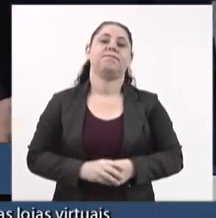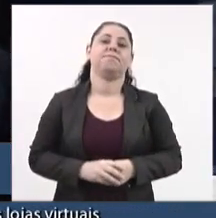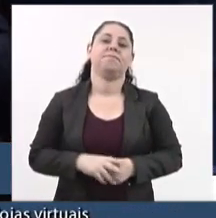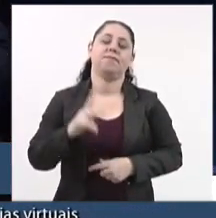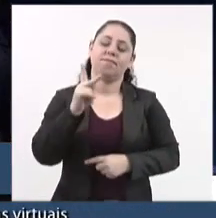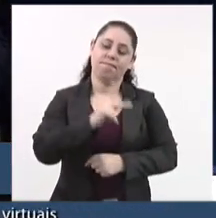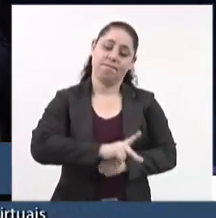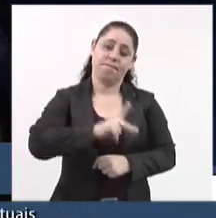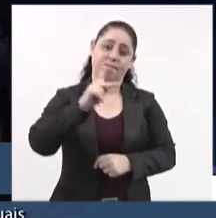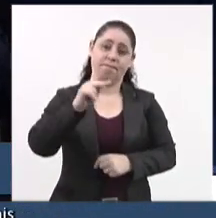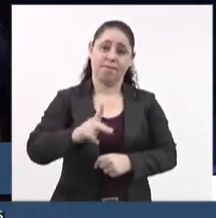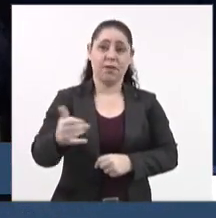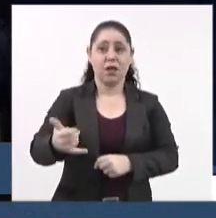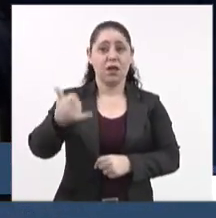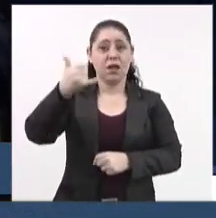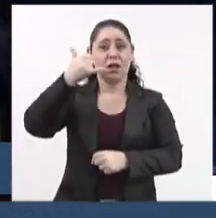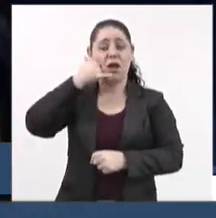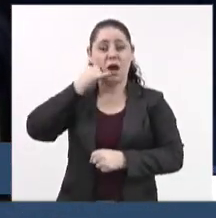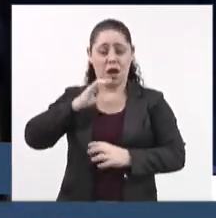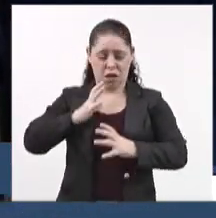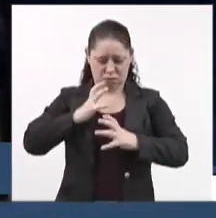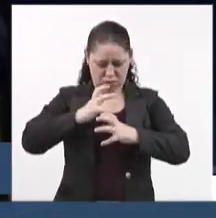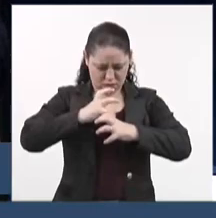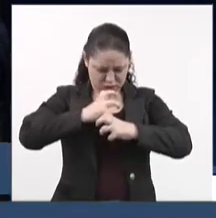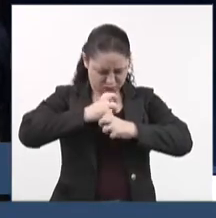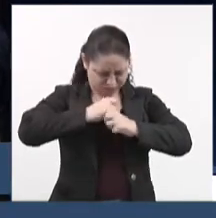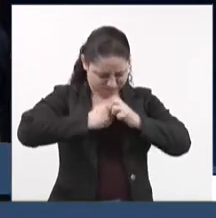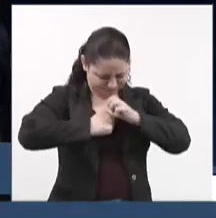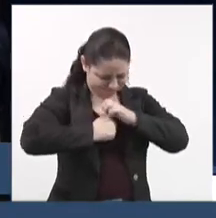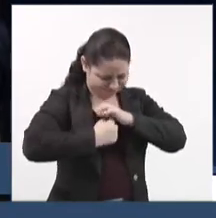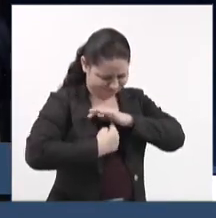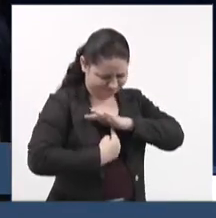Essa professora me ligou, ela está com depressão, deputado.